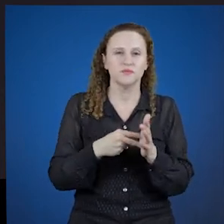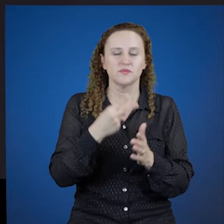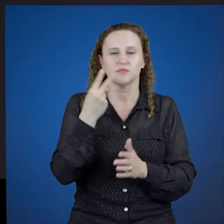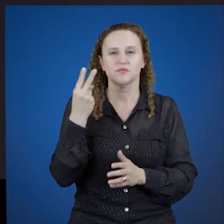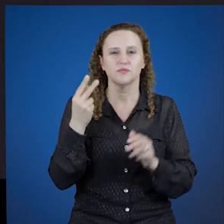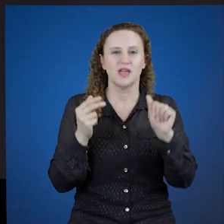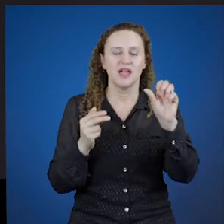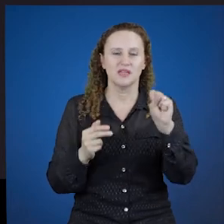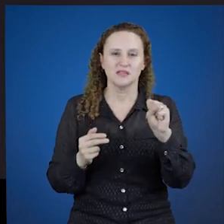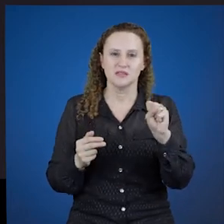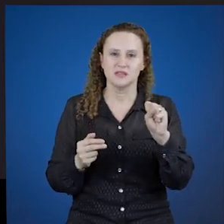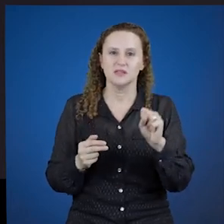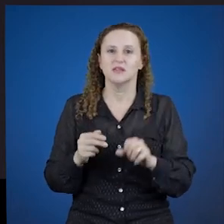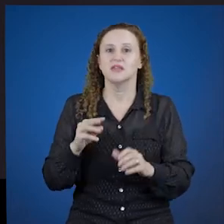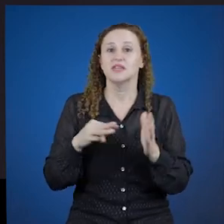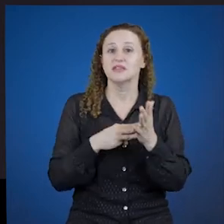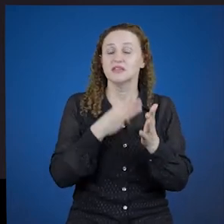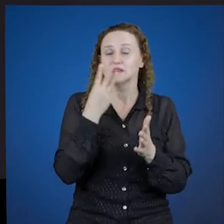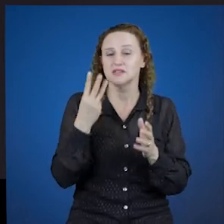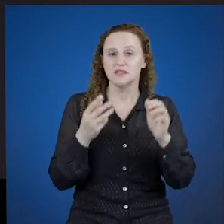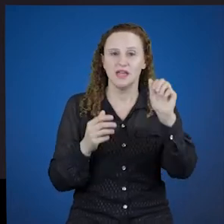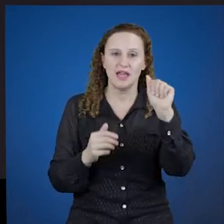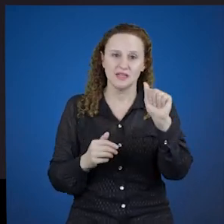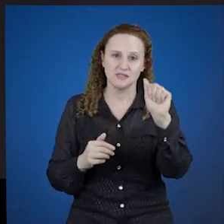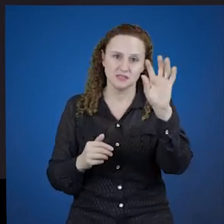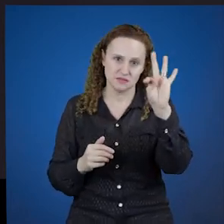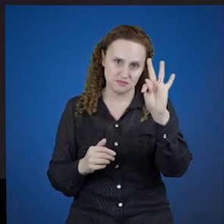terceira pessoa do singular, at.